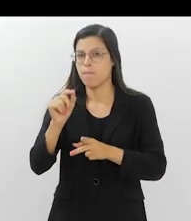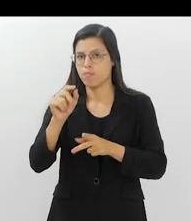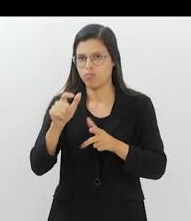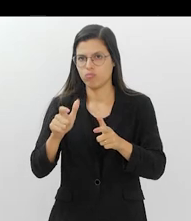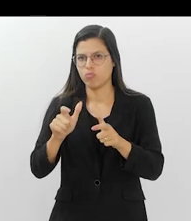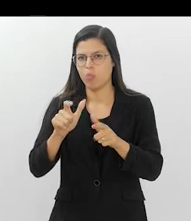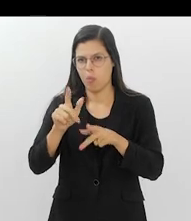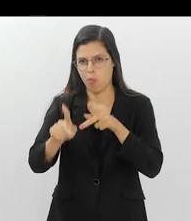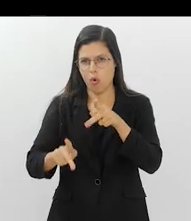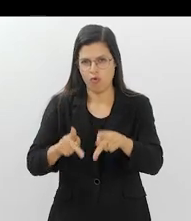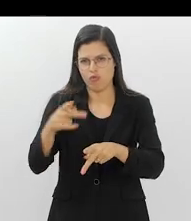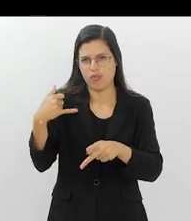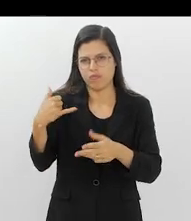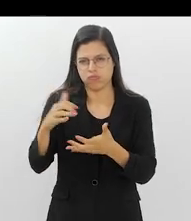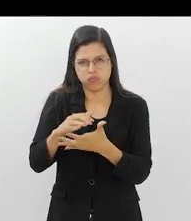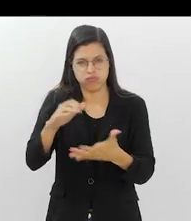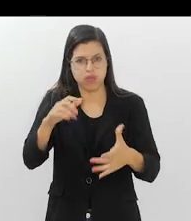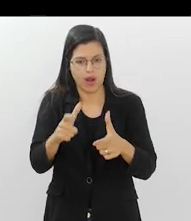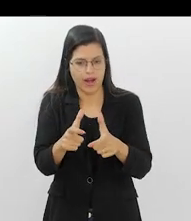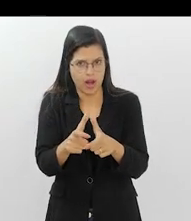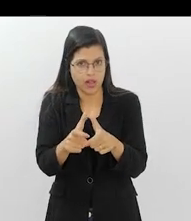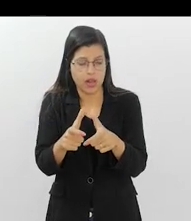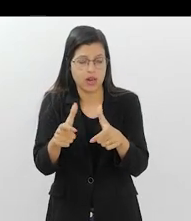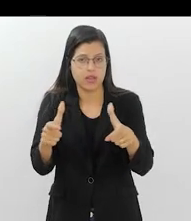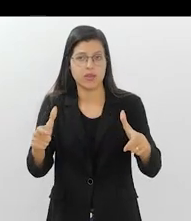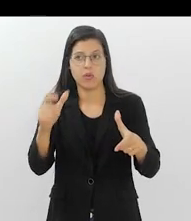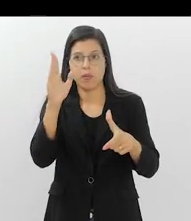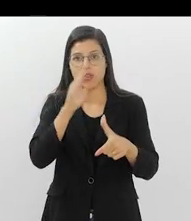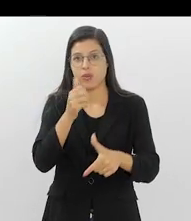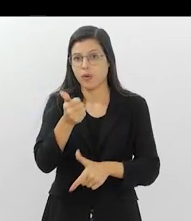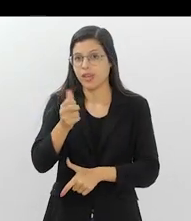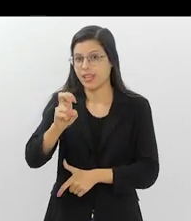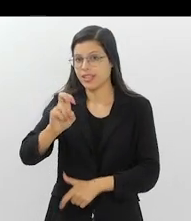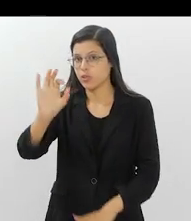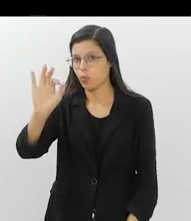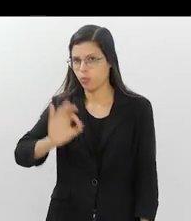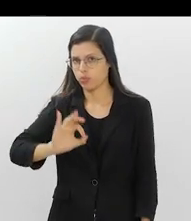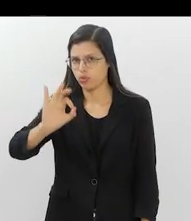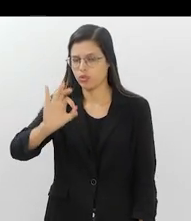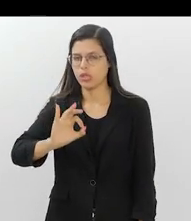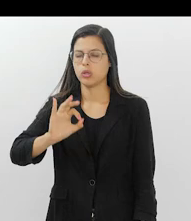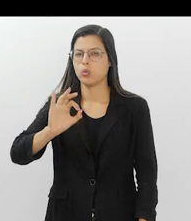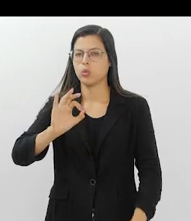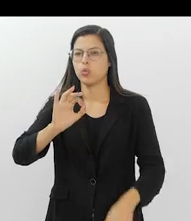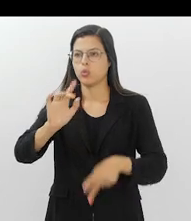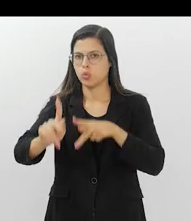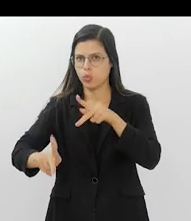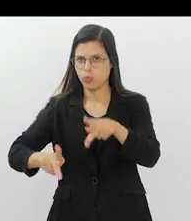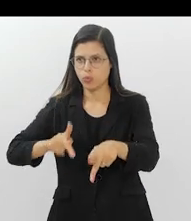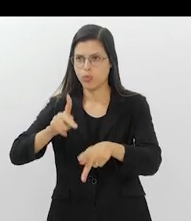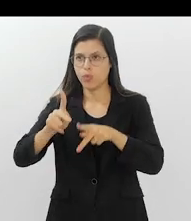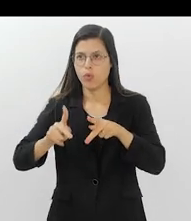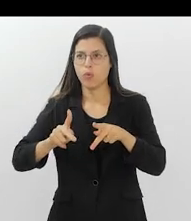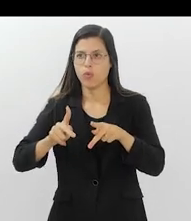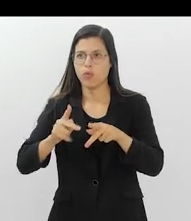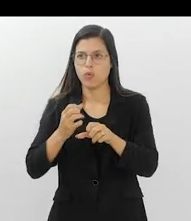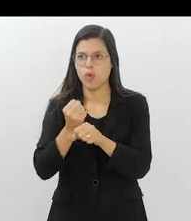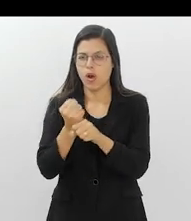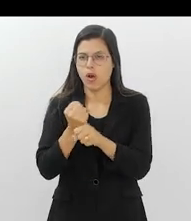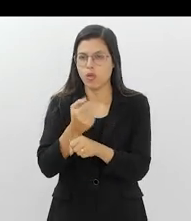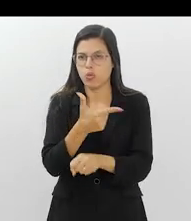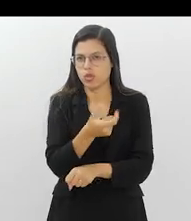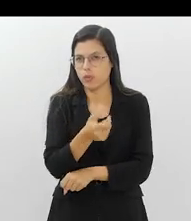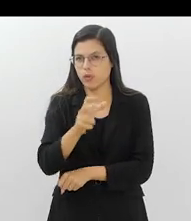crescendo no Brasil. Hoje faz parte de 15% da população já. A projeção para